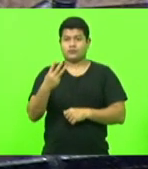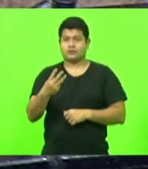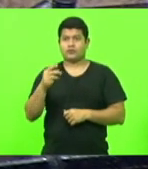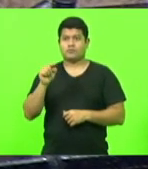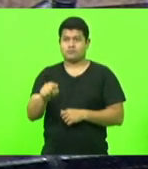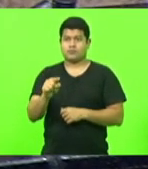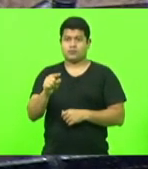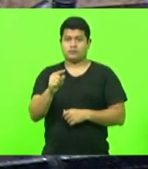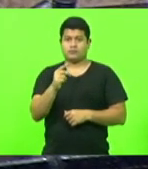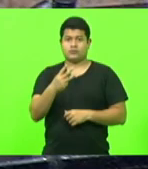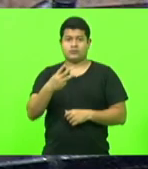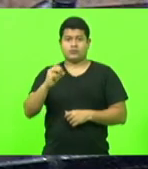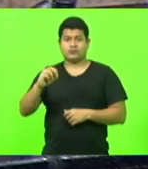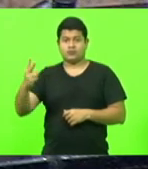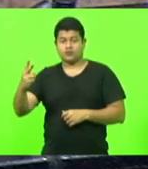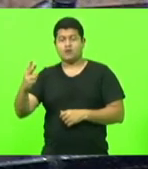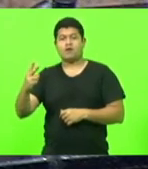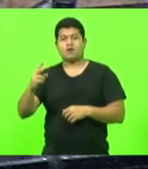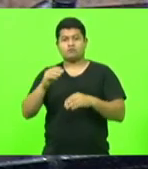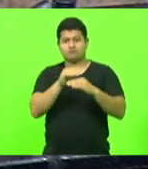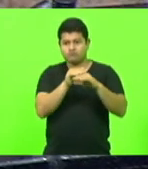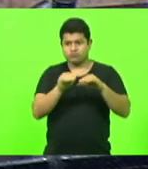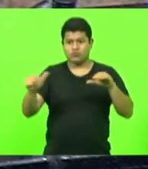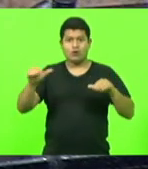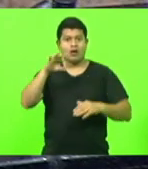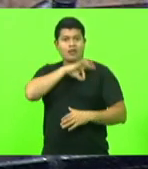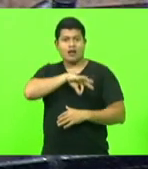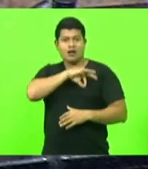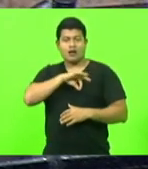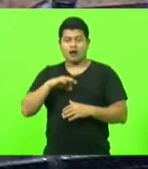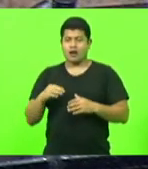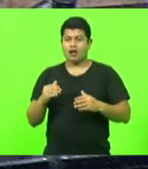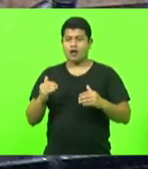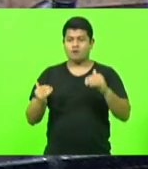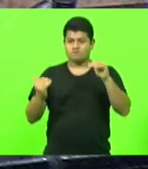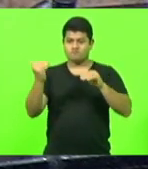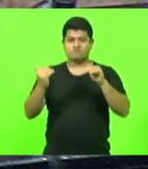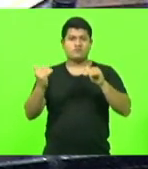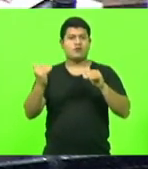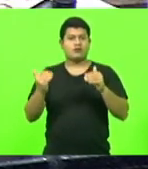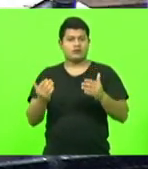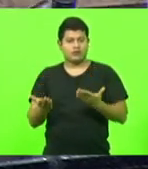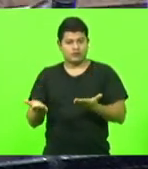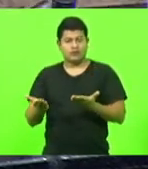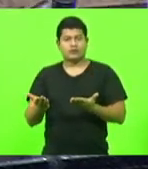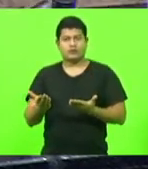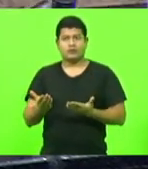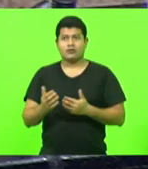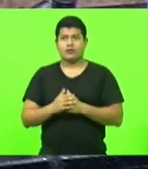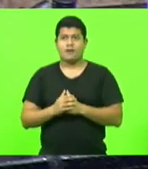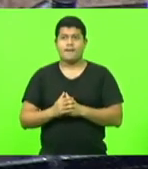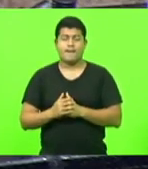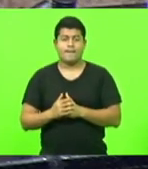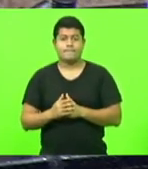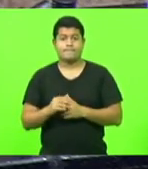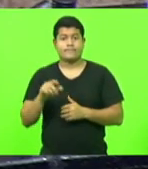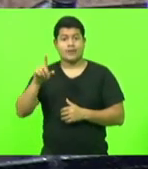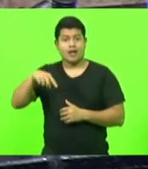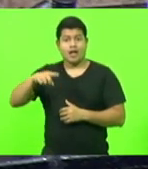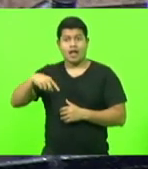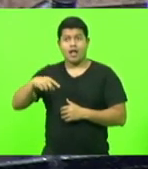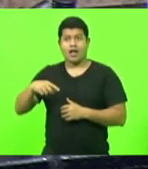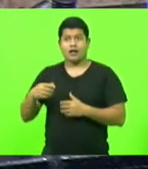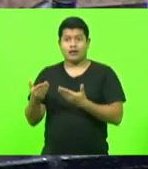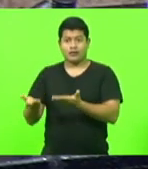ganharão mais com a linear do que com a proposta do governo, nós estamos falando da maioria e a maioria da base, que são os que